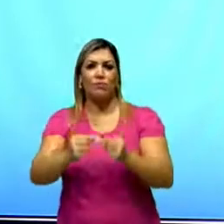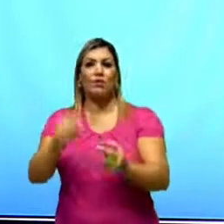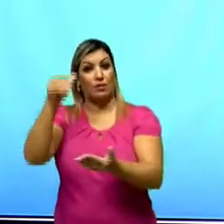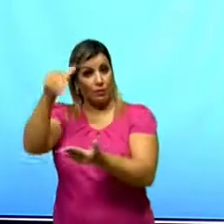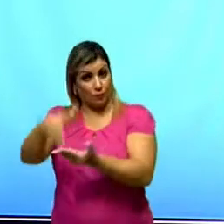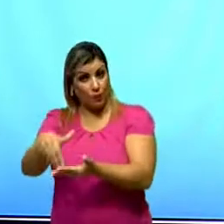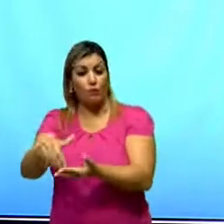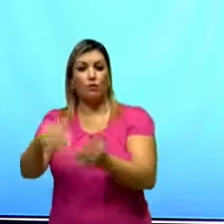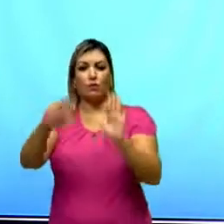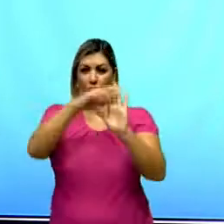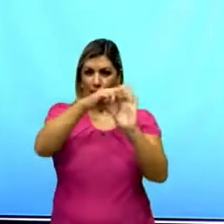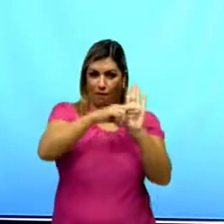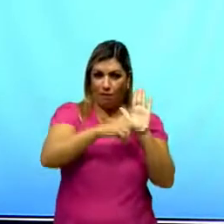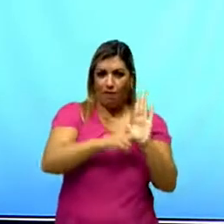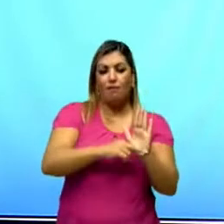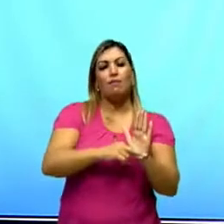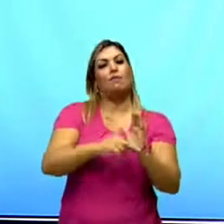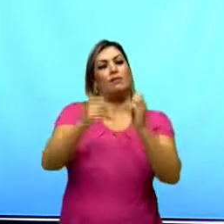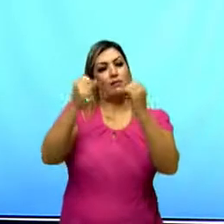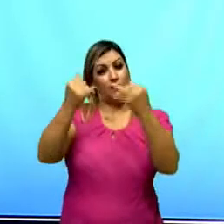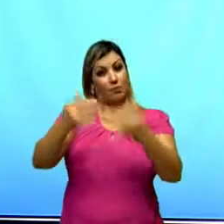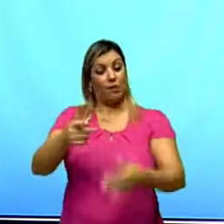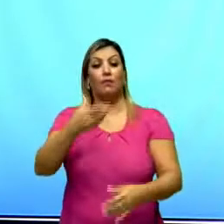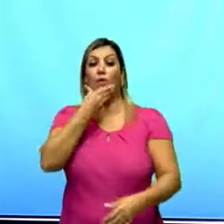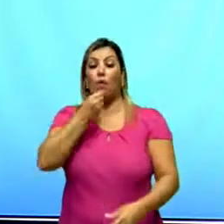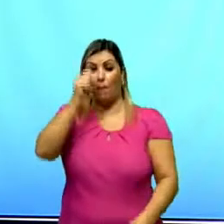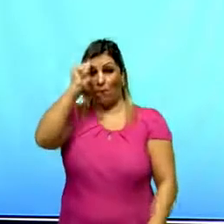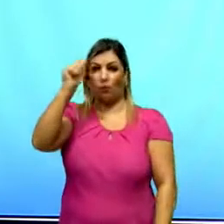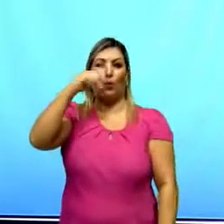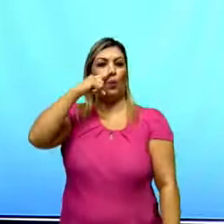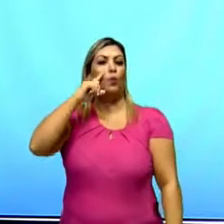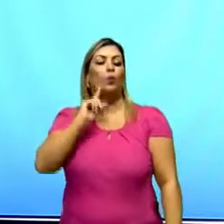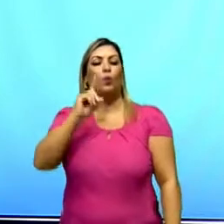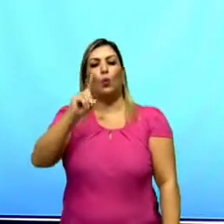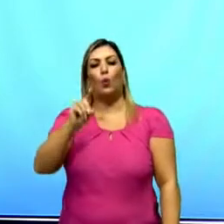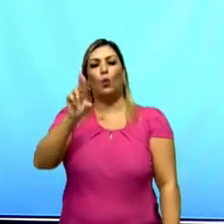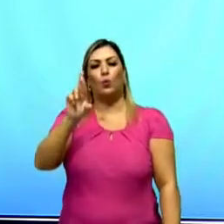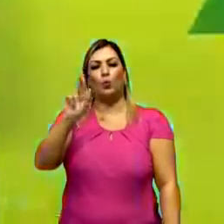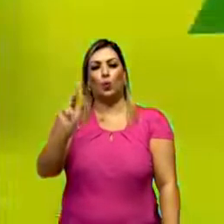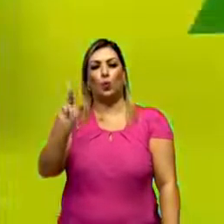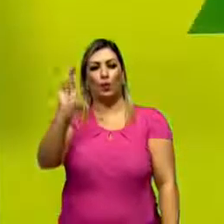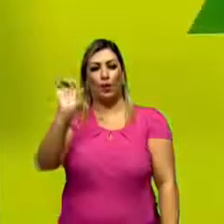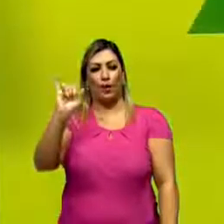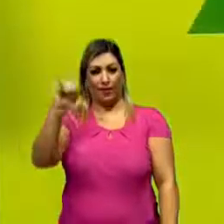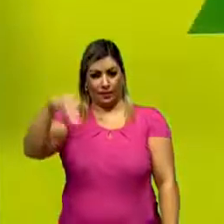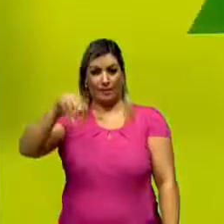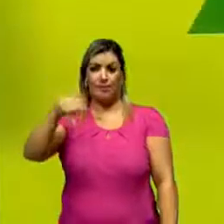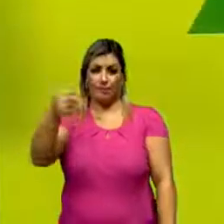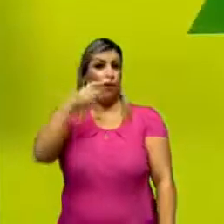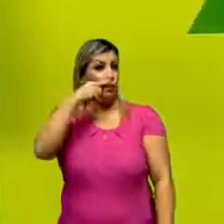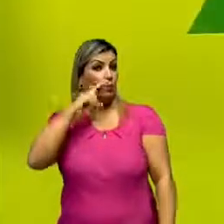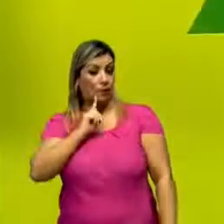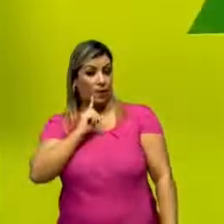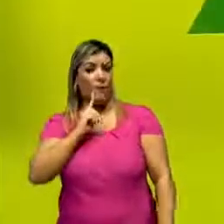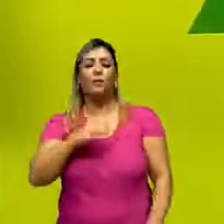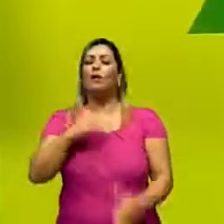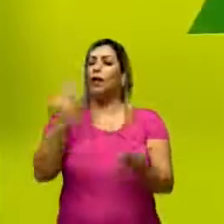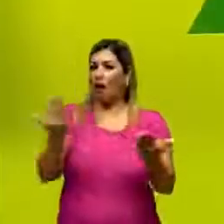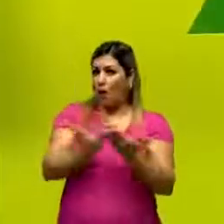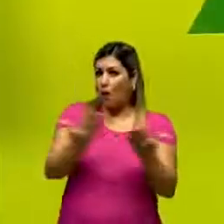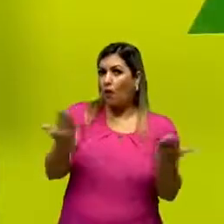último aos critérios definidos por Durkheim. Basicamente, a nossa aula de hoje e a próxima aula também